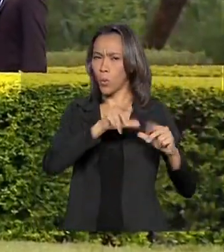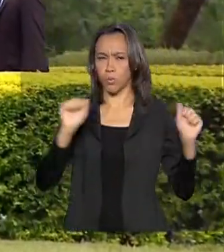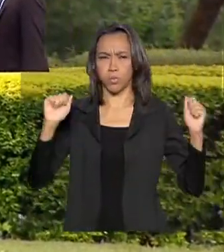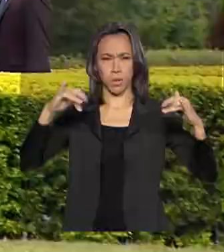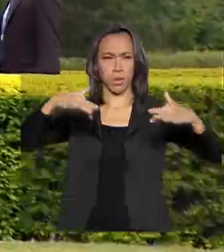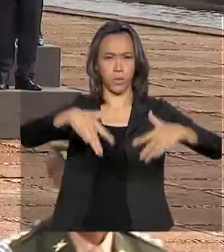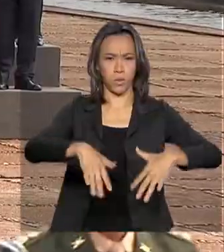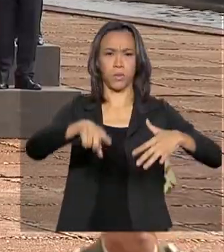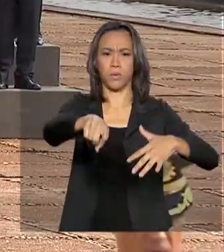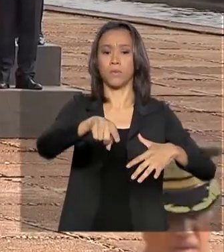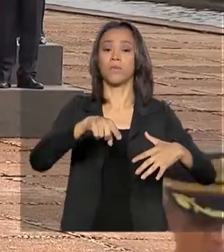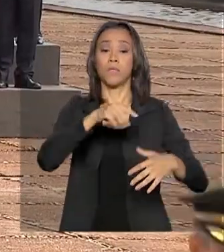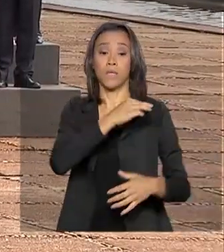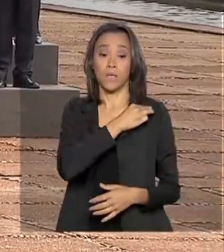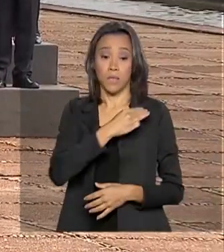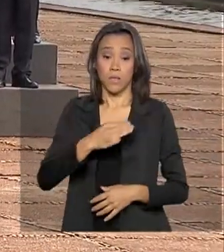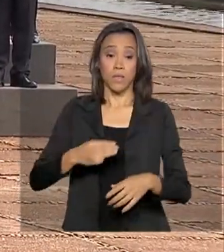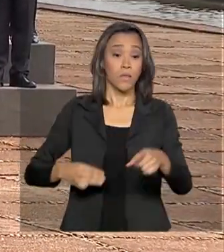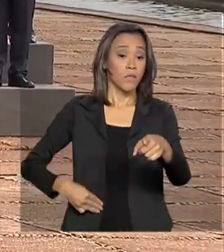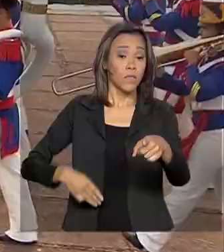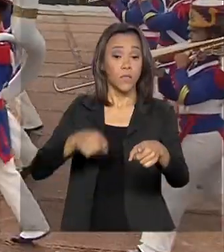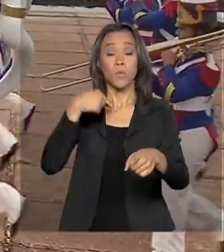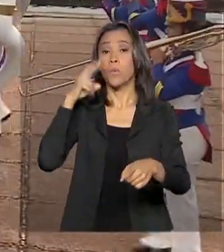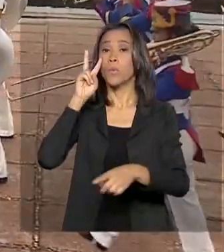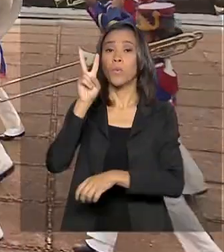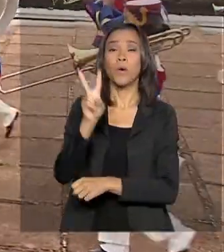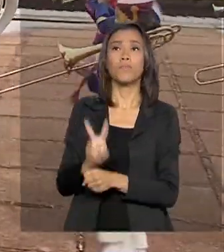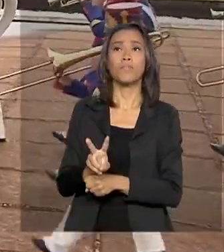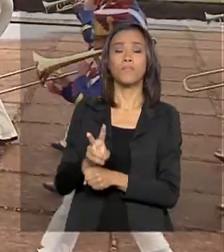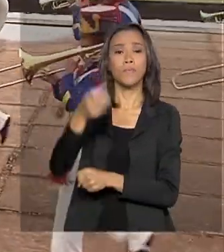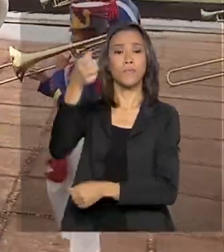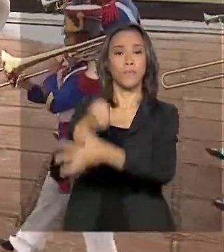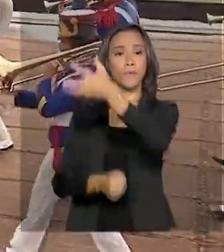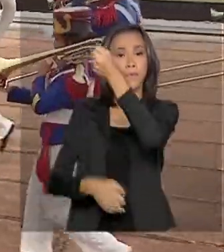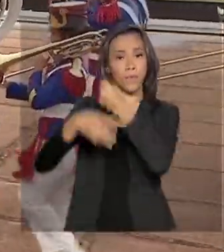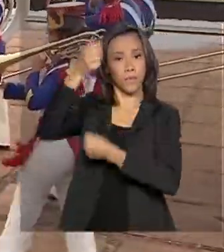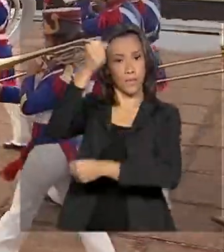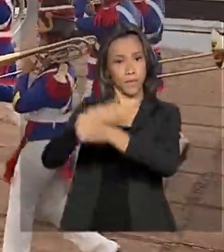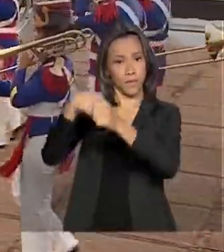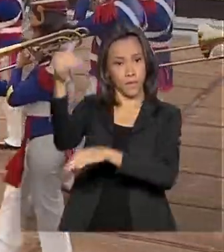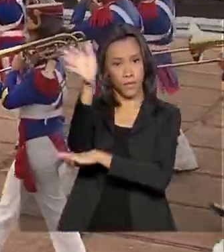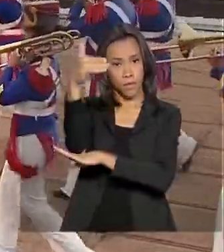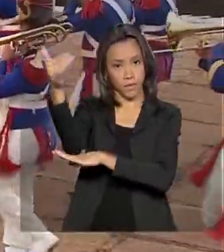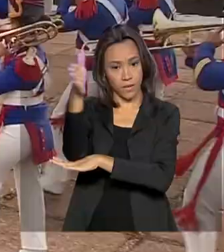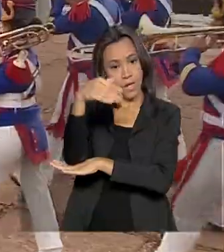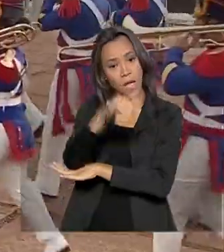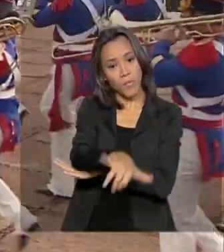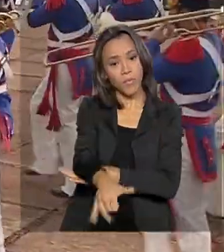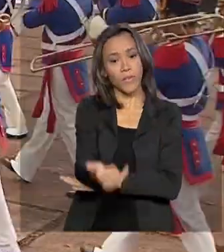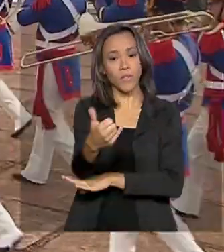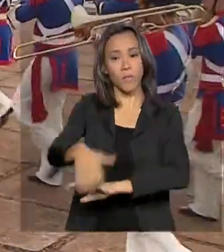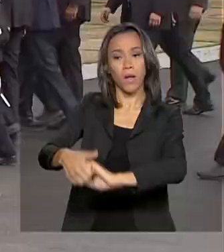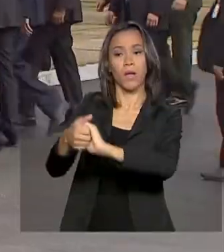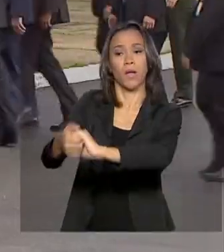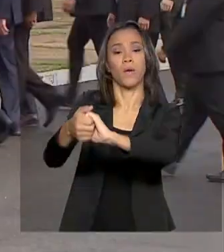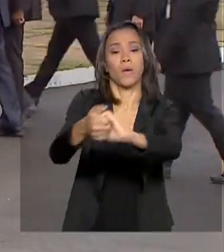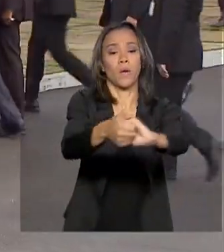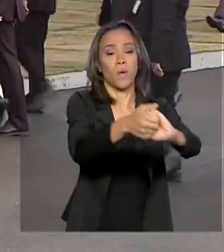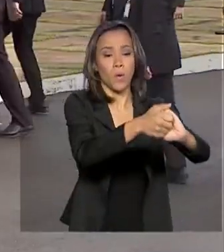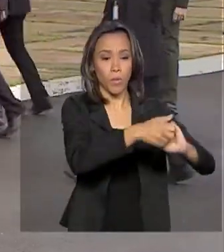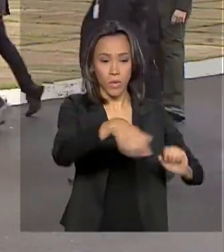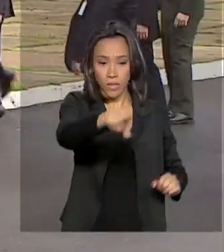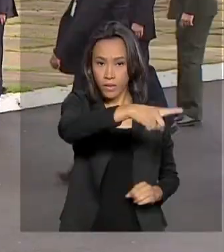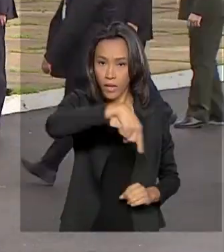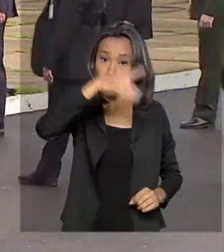pra participar do hasteamento da bandeira. A cerimônia foi bem rápida, o presidente aproveitou pra cumprimentar os turistas, como já é de costume,